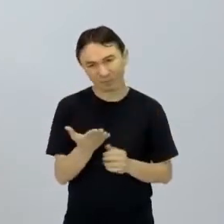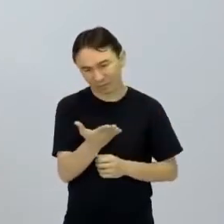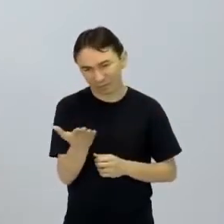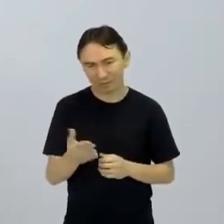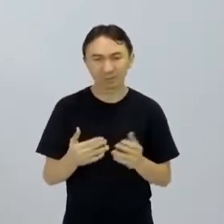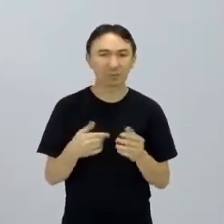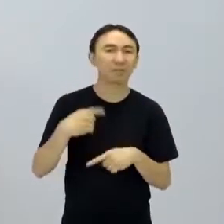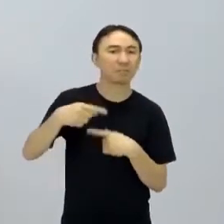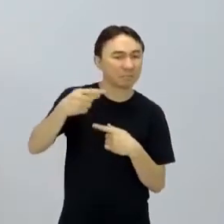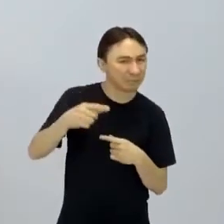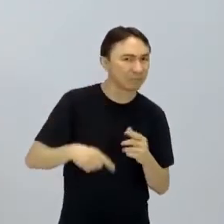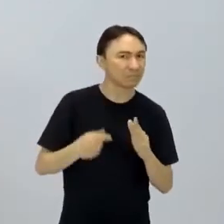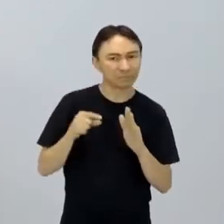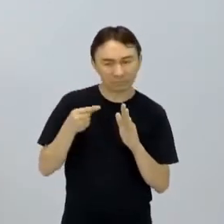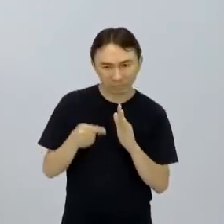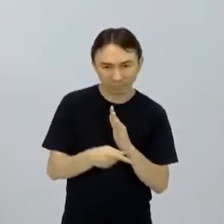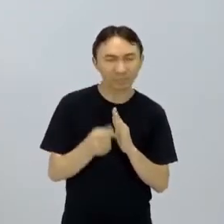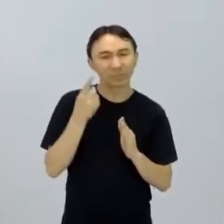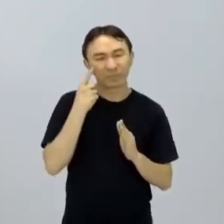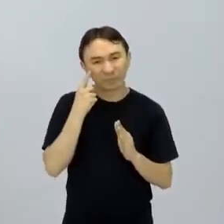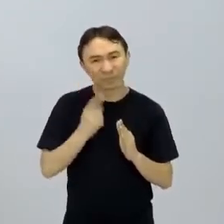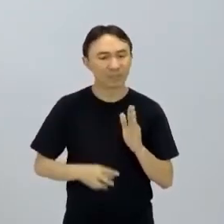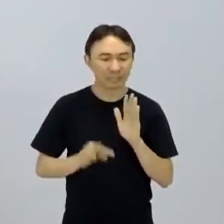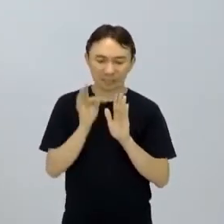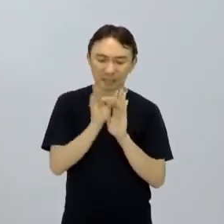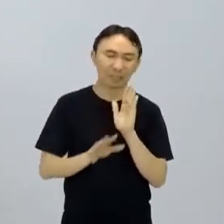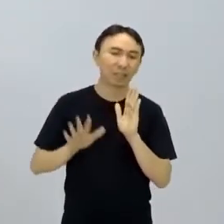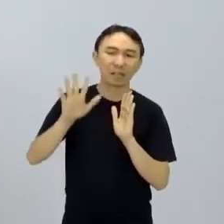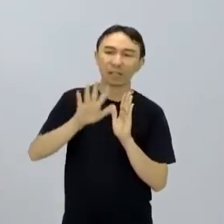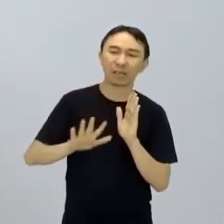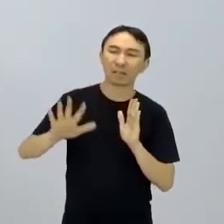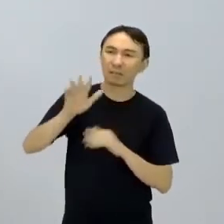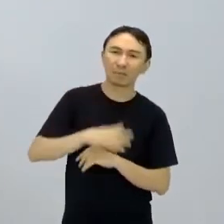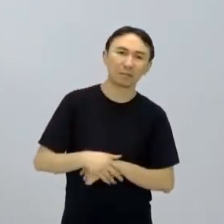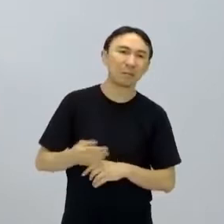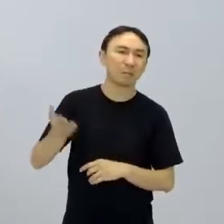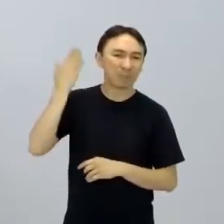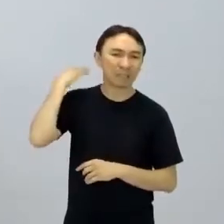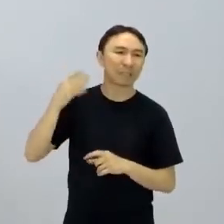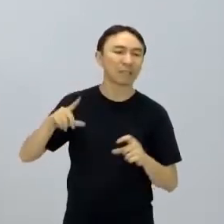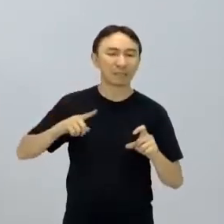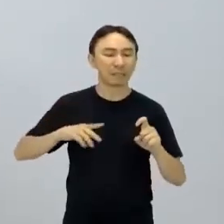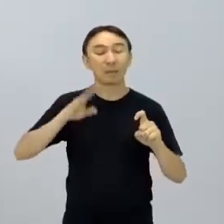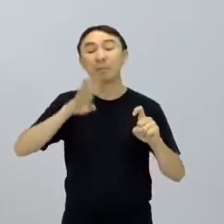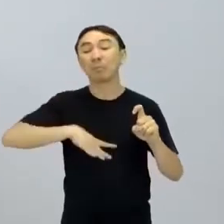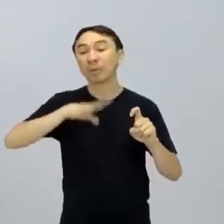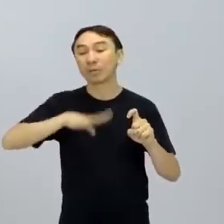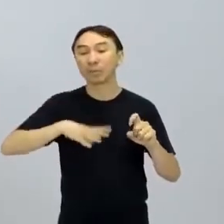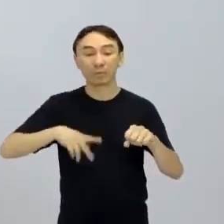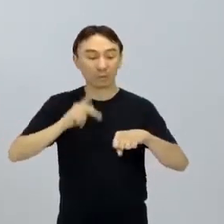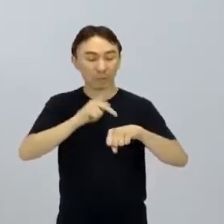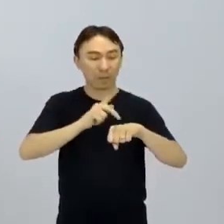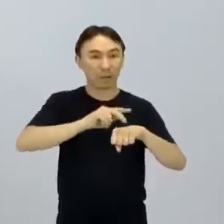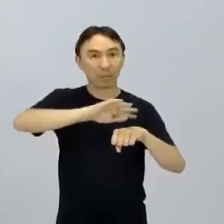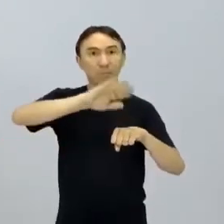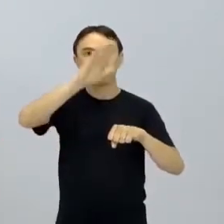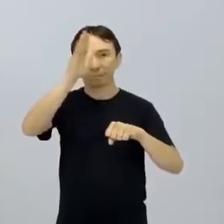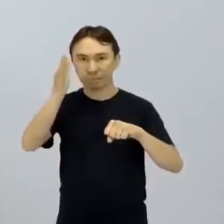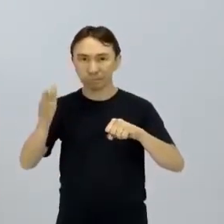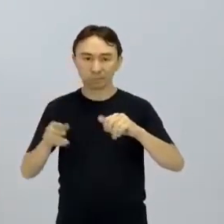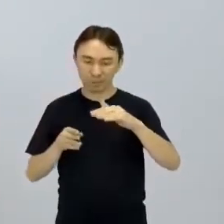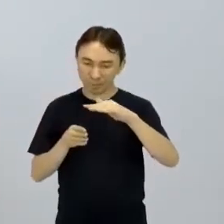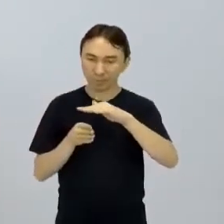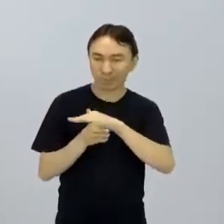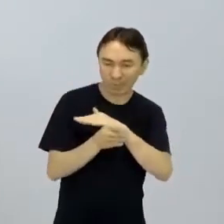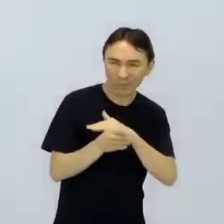tem a questão da intertextualidade, sabendo também um pouquinho mais sobre o mito da caverna, que dá para usar aí, em outras situações. Tem aí, para